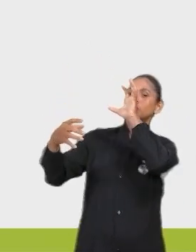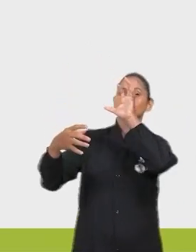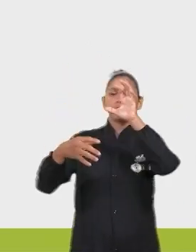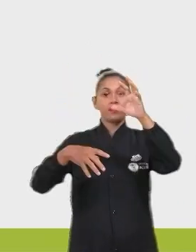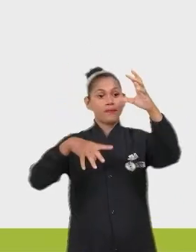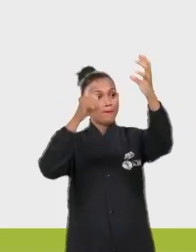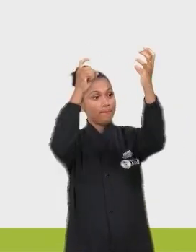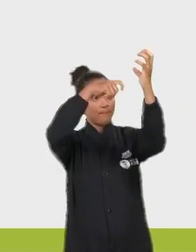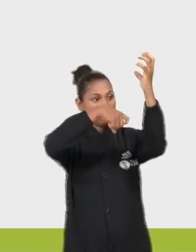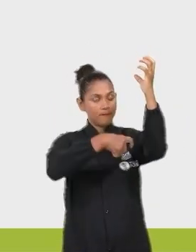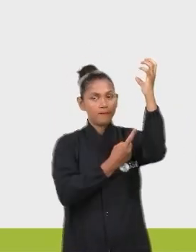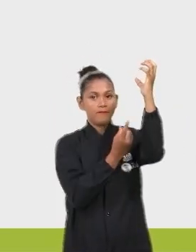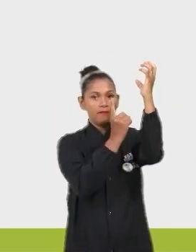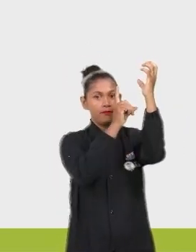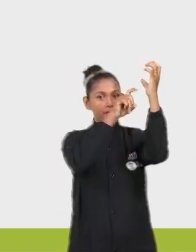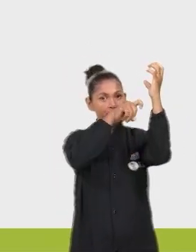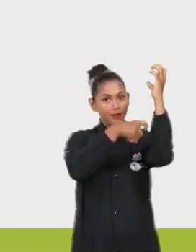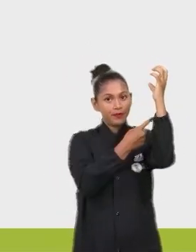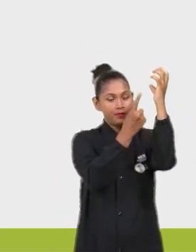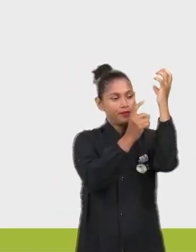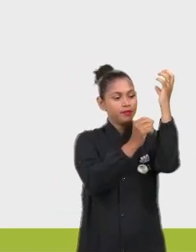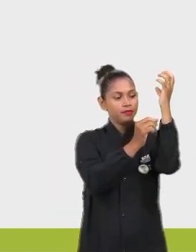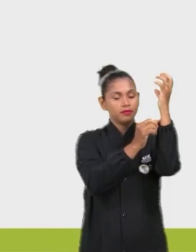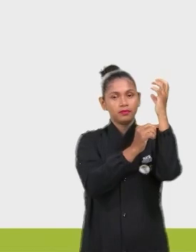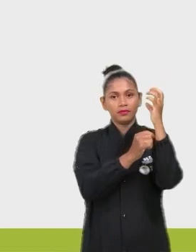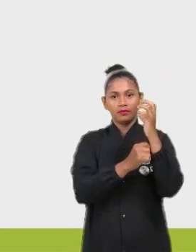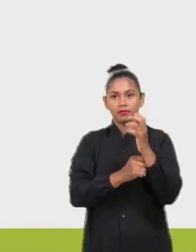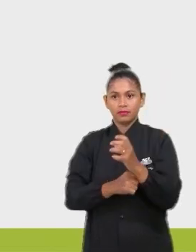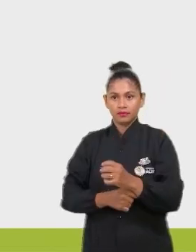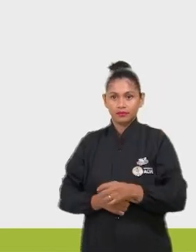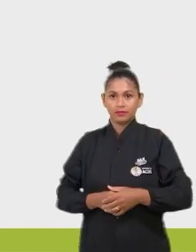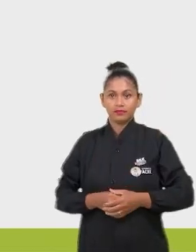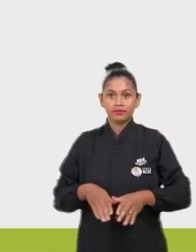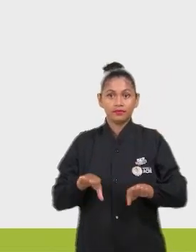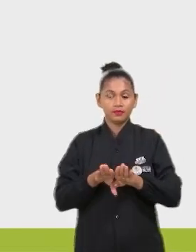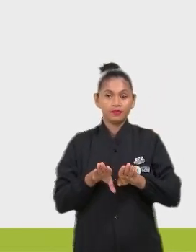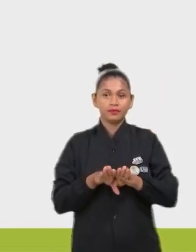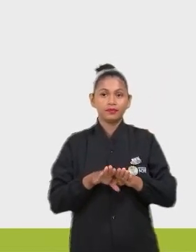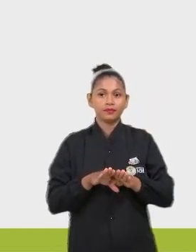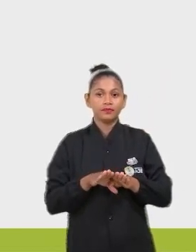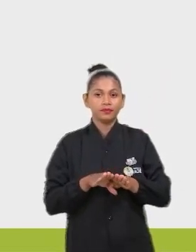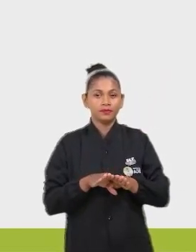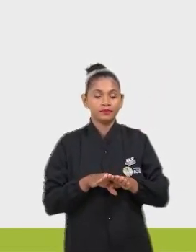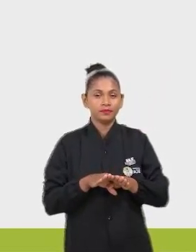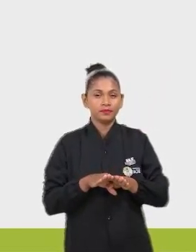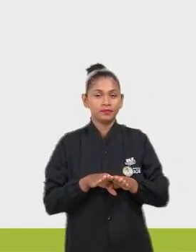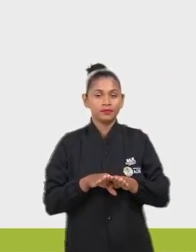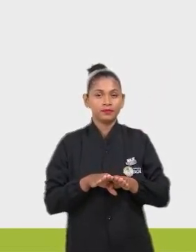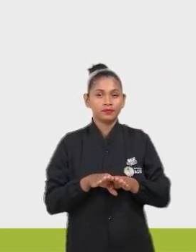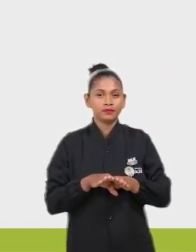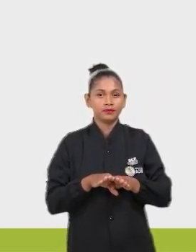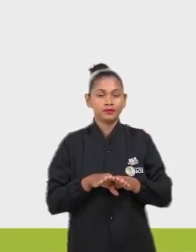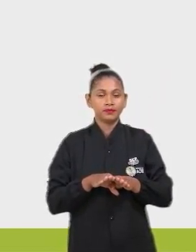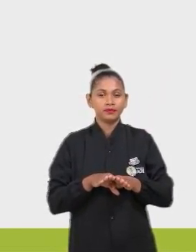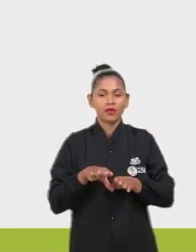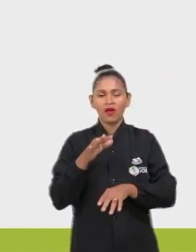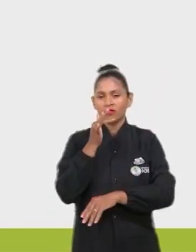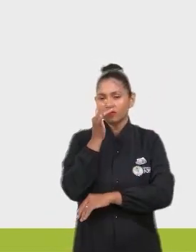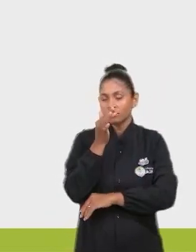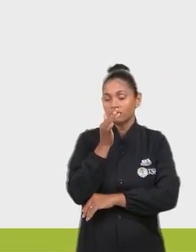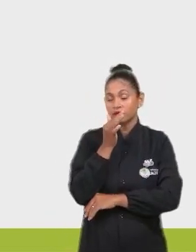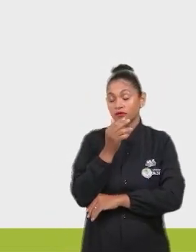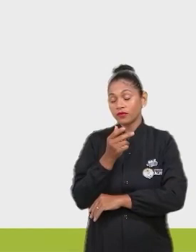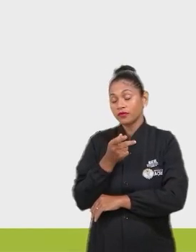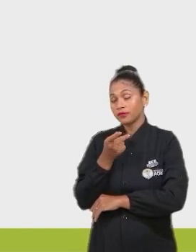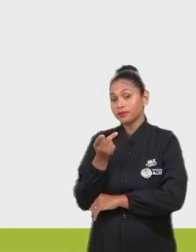plantas fazem fotossíntese e produzem seu próprio alimento. E também o nosso alimento. Aí a florzinha fala para o